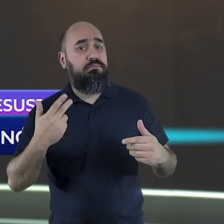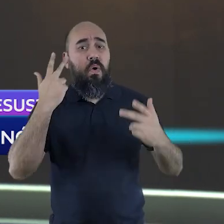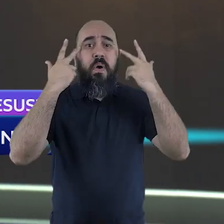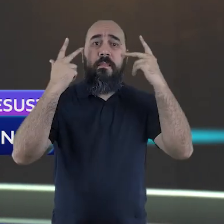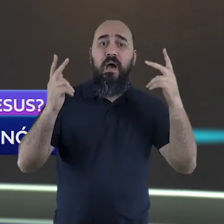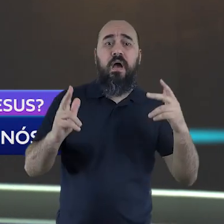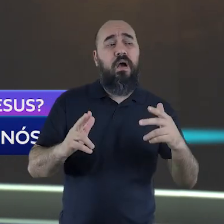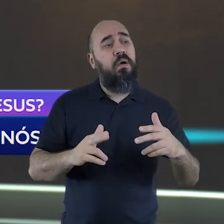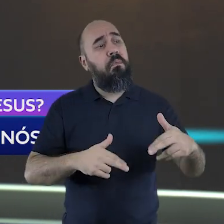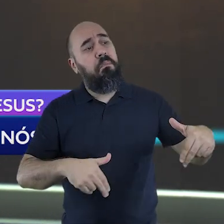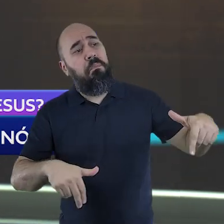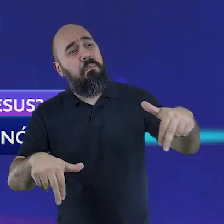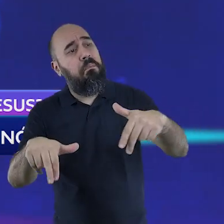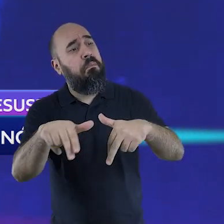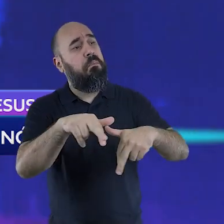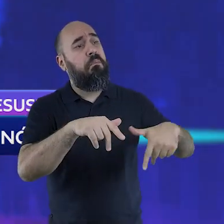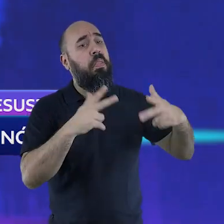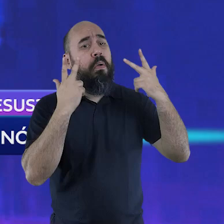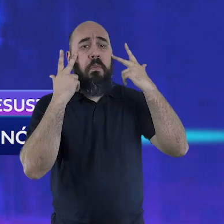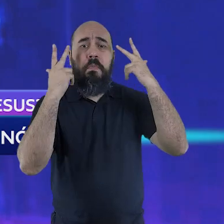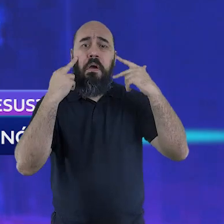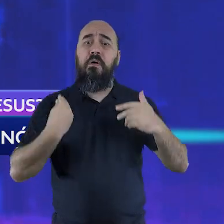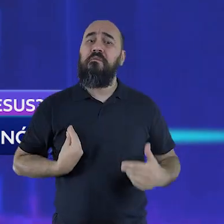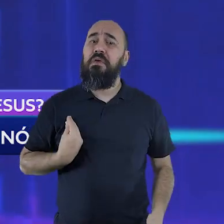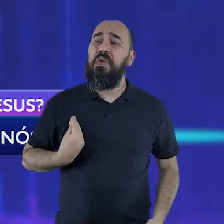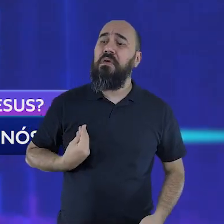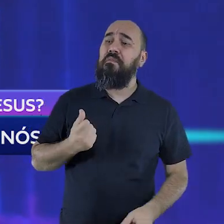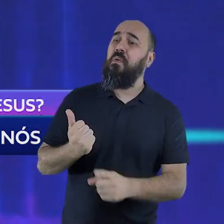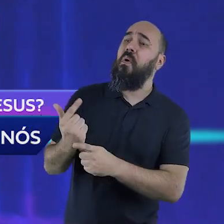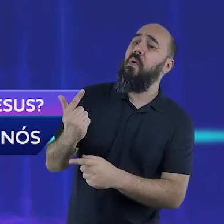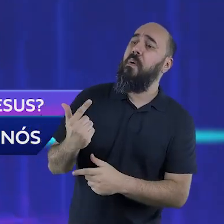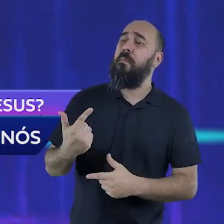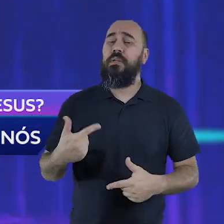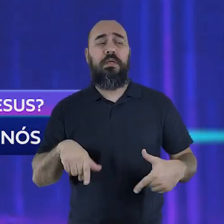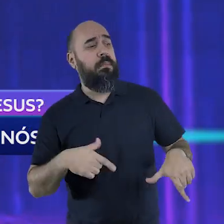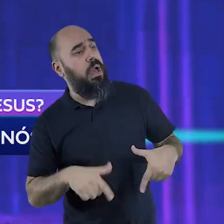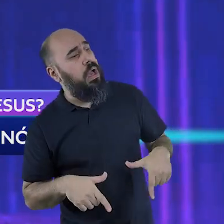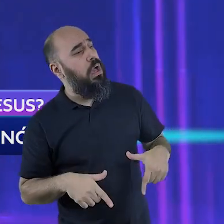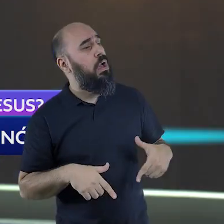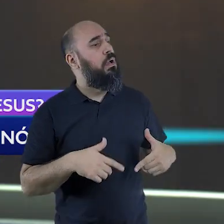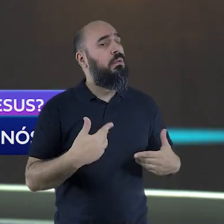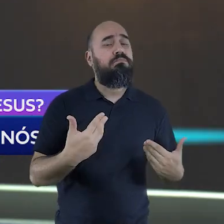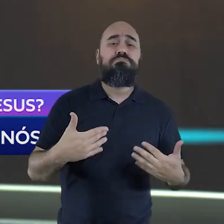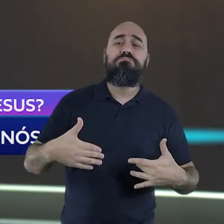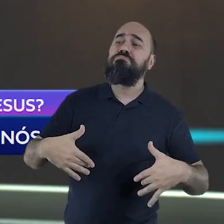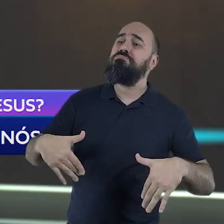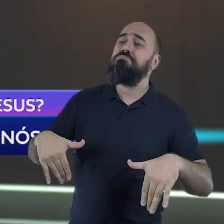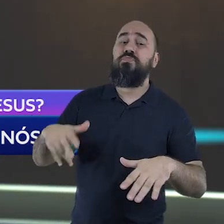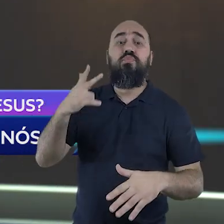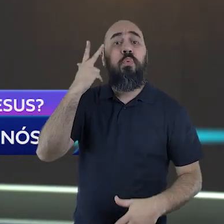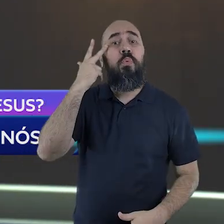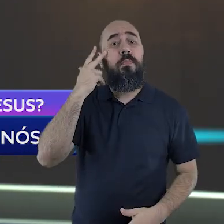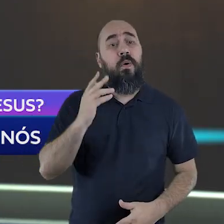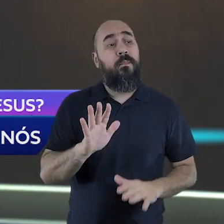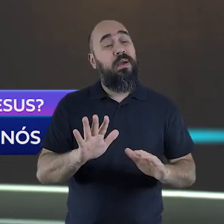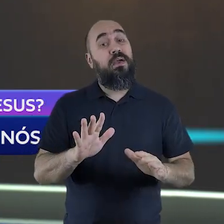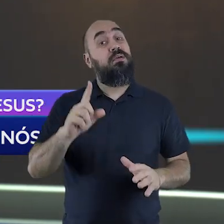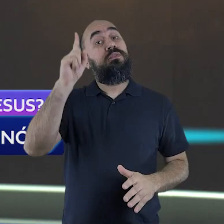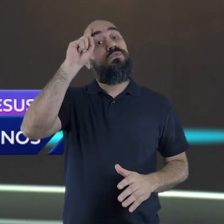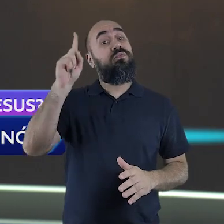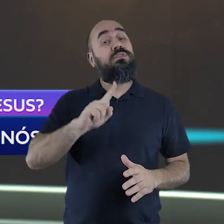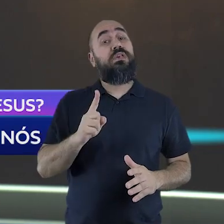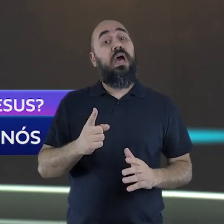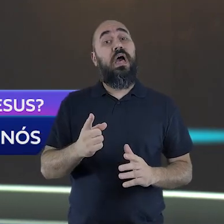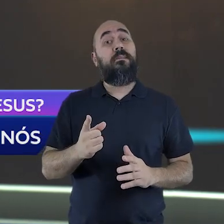casando, comprando, estão trabalhando e não sabem qual é a